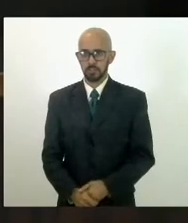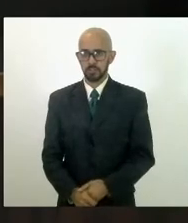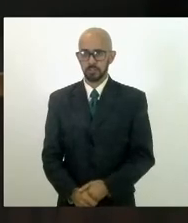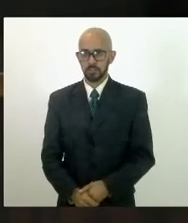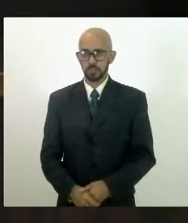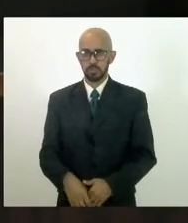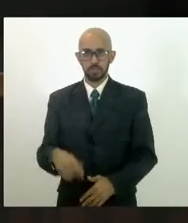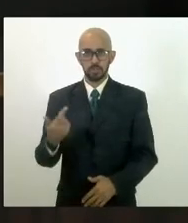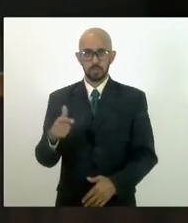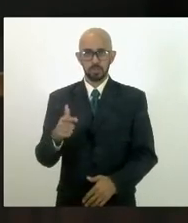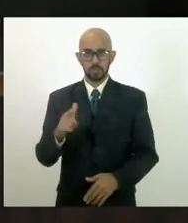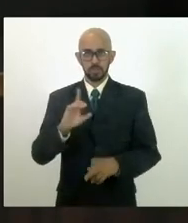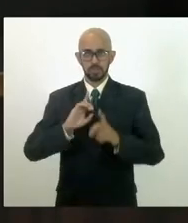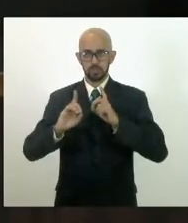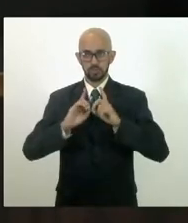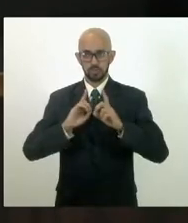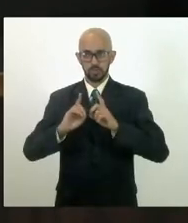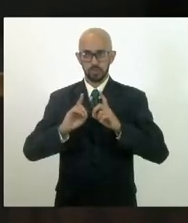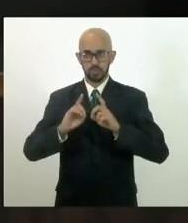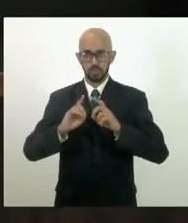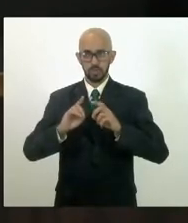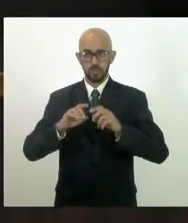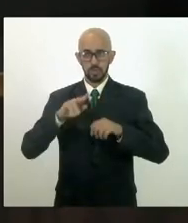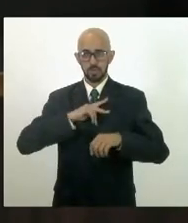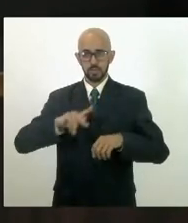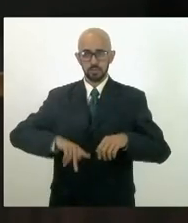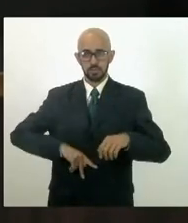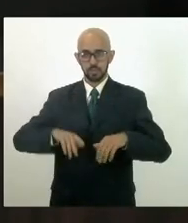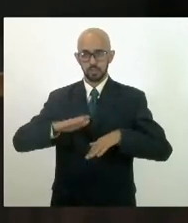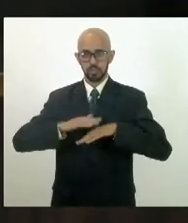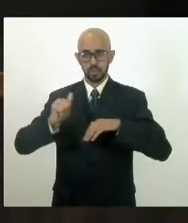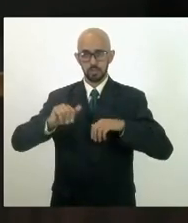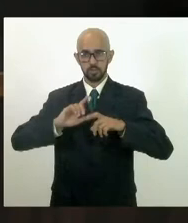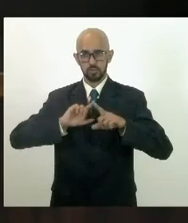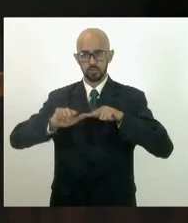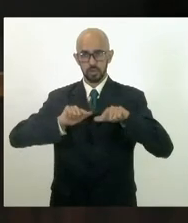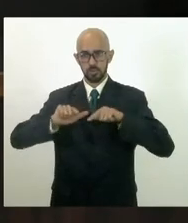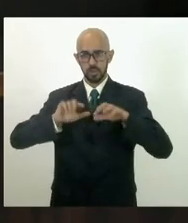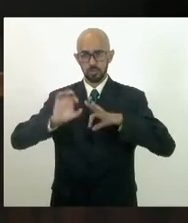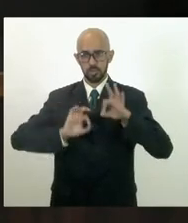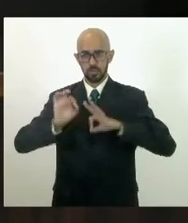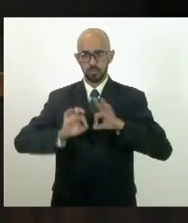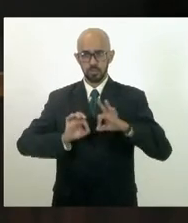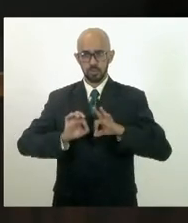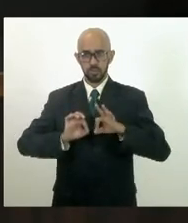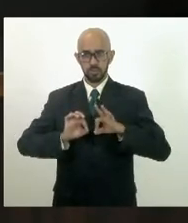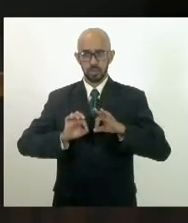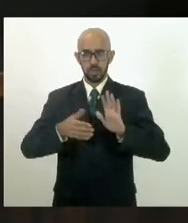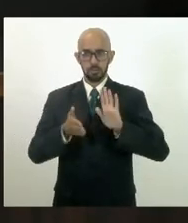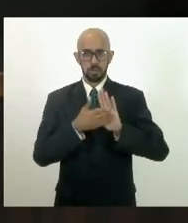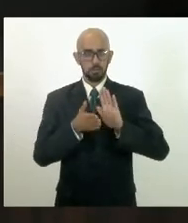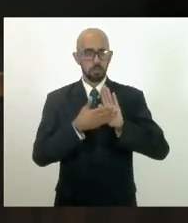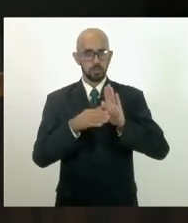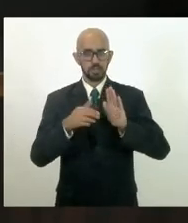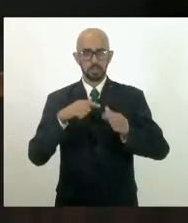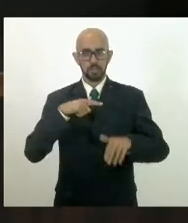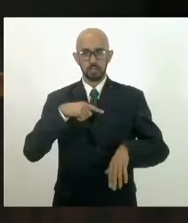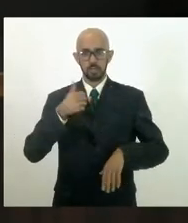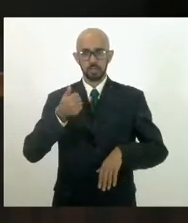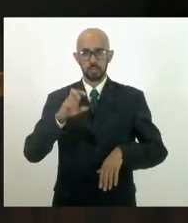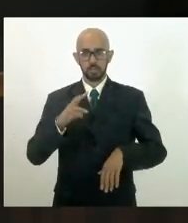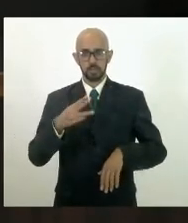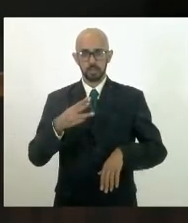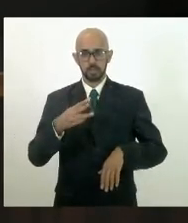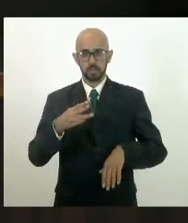Não havendo o que queira... A presidência chama os trabalhos à ordem. Não havendo o que queira discutir o projeto de lei 1606, o presidente de proposta recebeu três emendas e retorna às